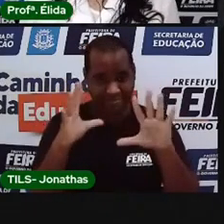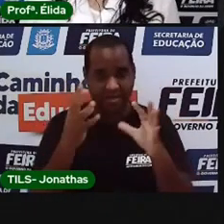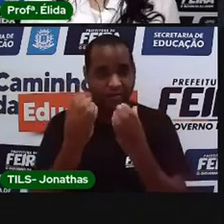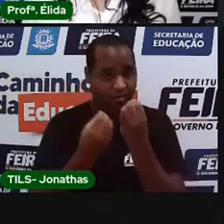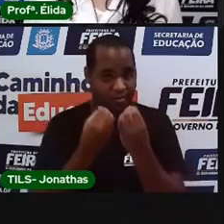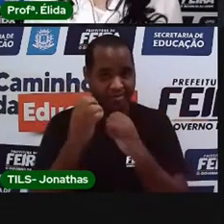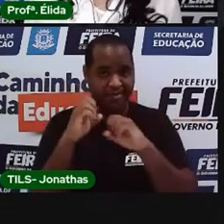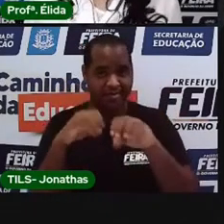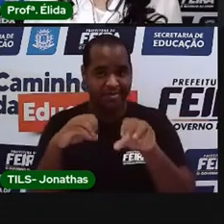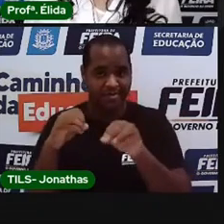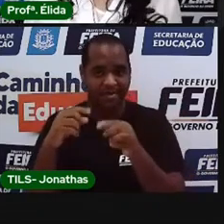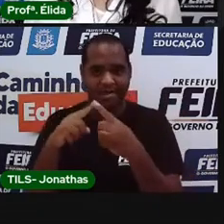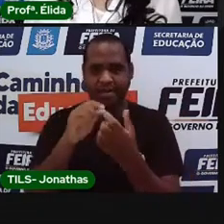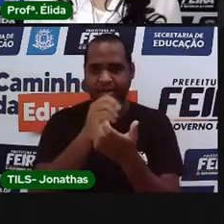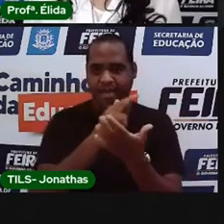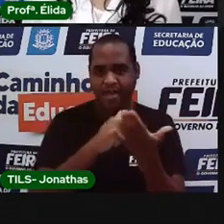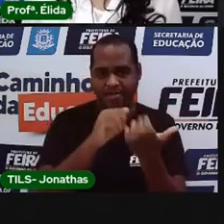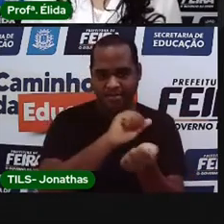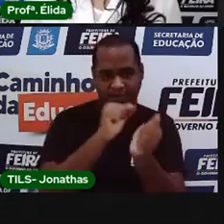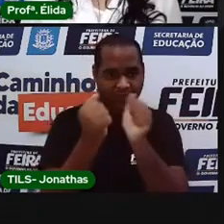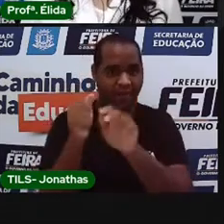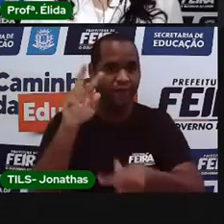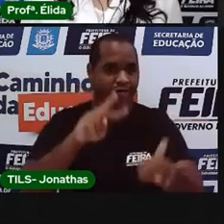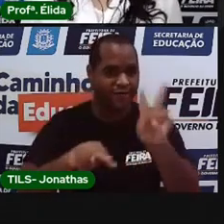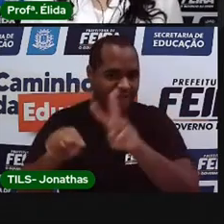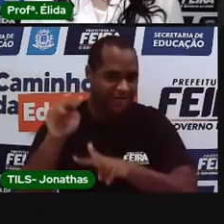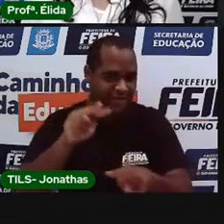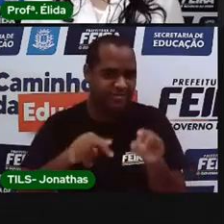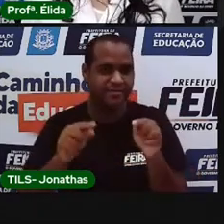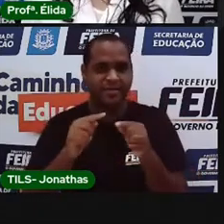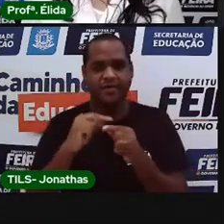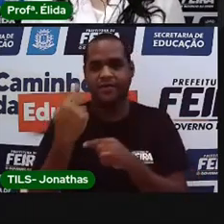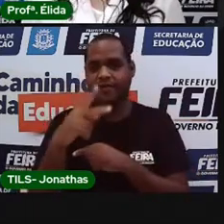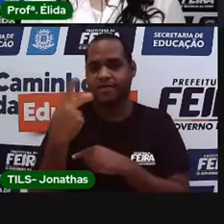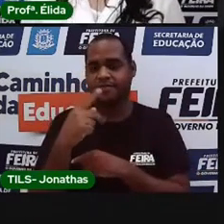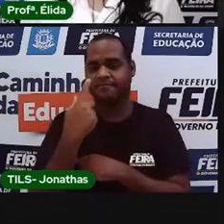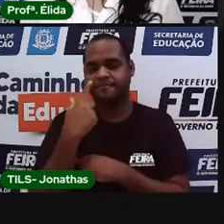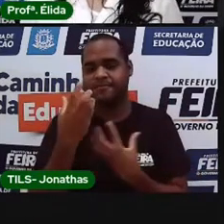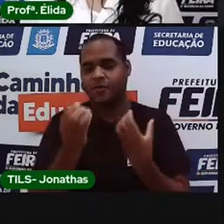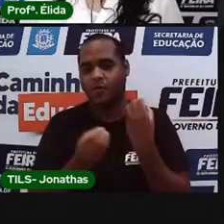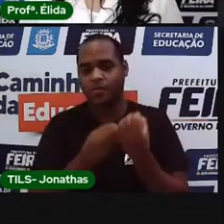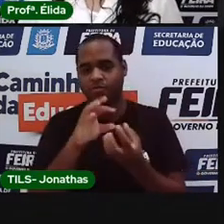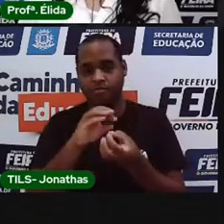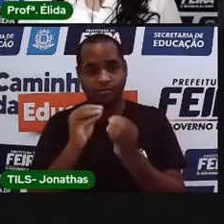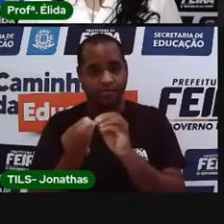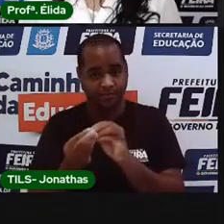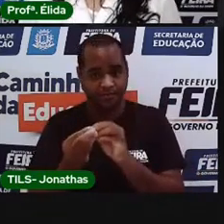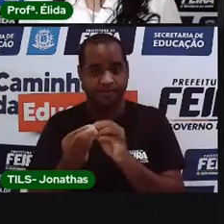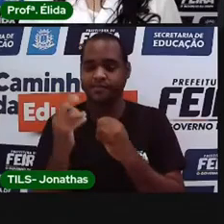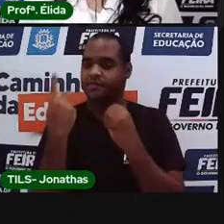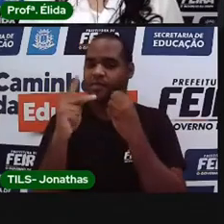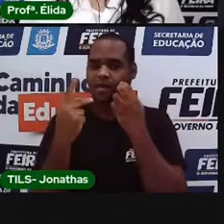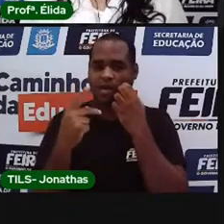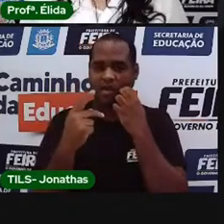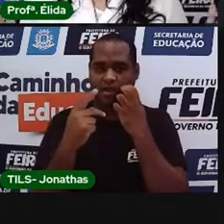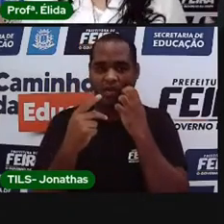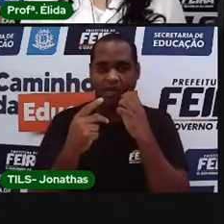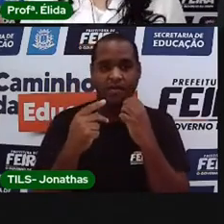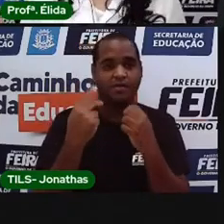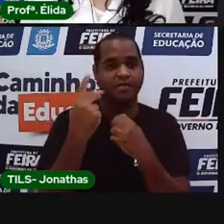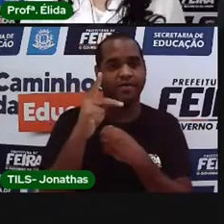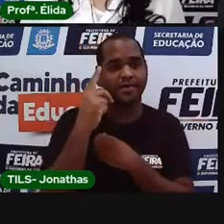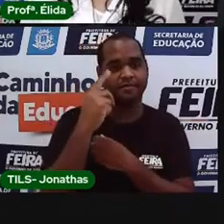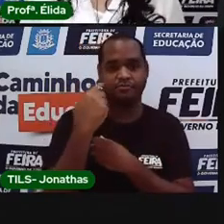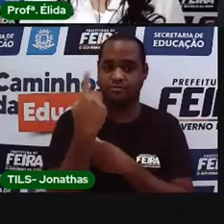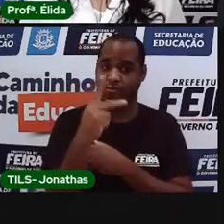complementar de artes visuais, você vai fazer um bilhete com a sua cara, do